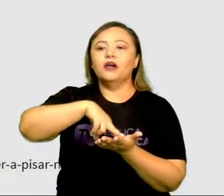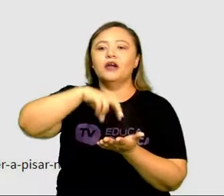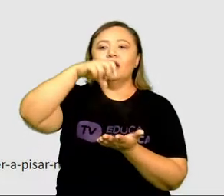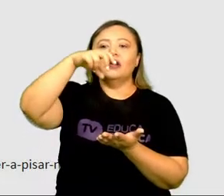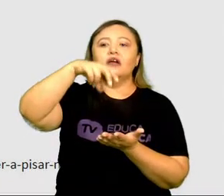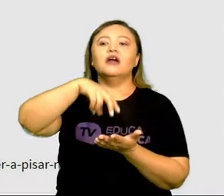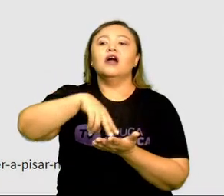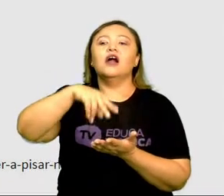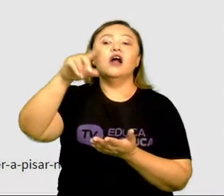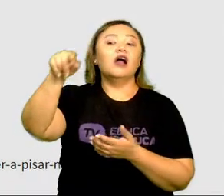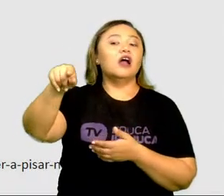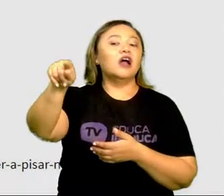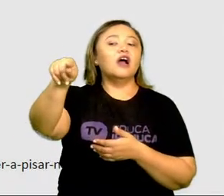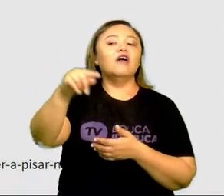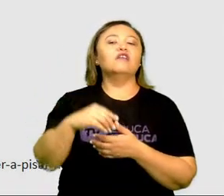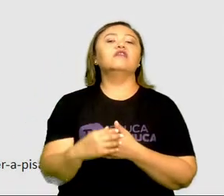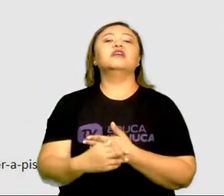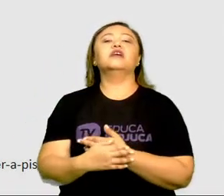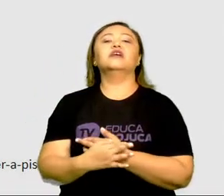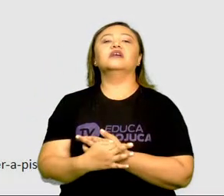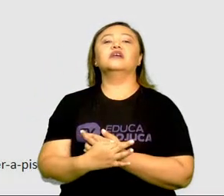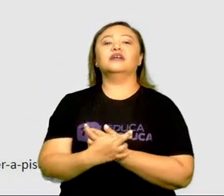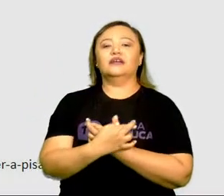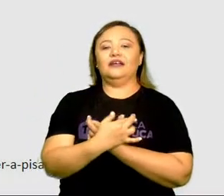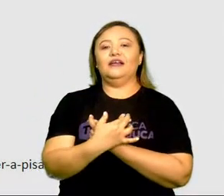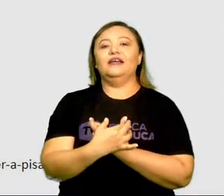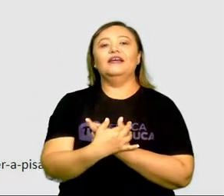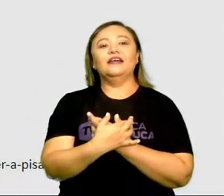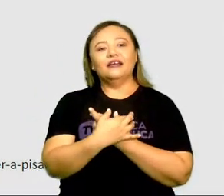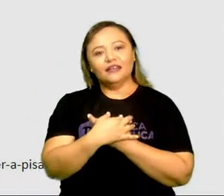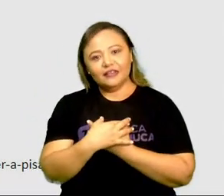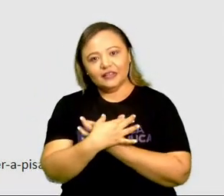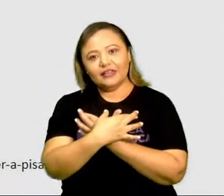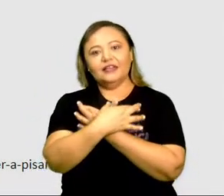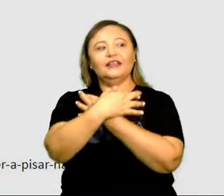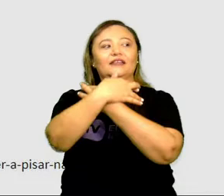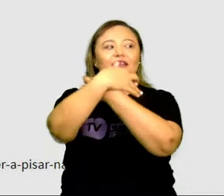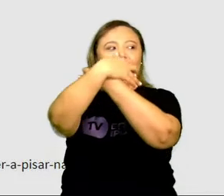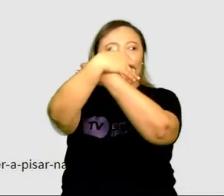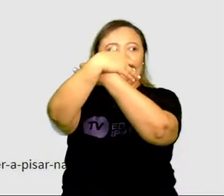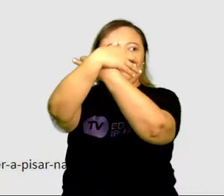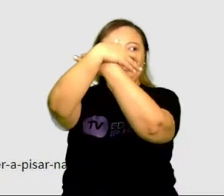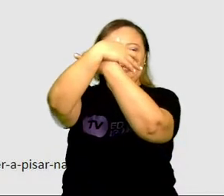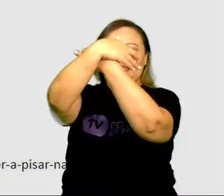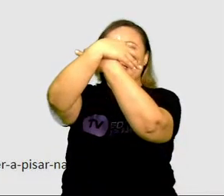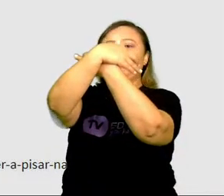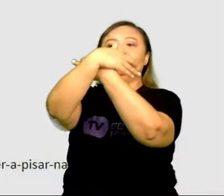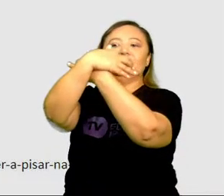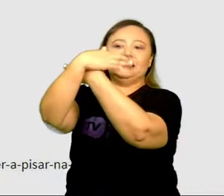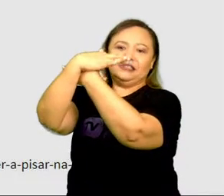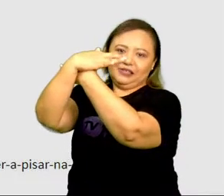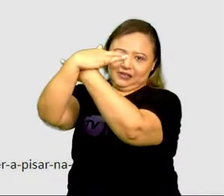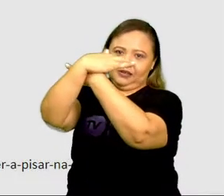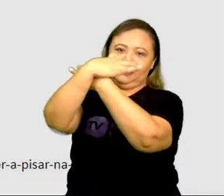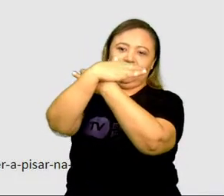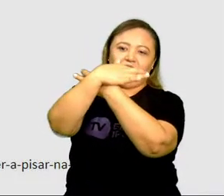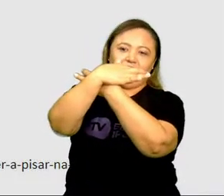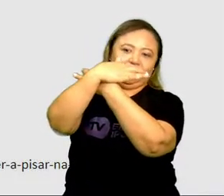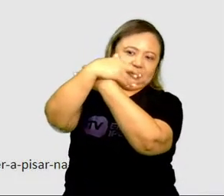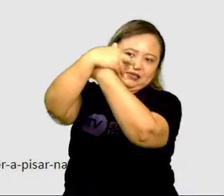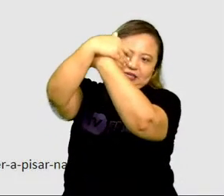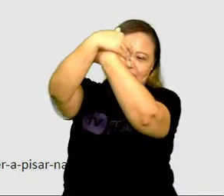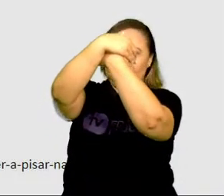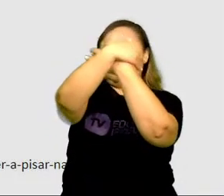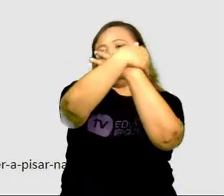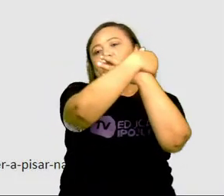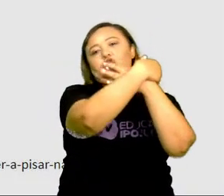Que figura é aquela que está lá atrás? Quem consegue identificar que imagem é aquela? O que você acha que está